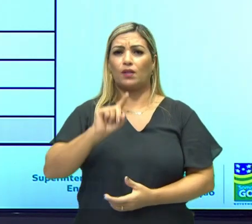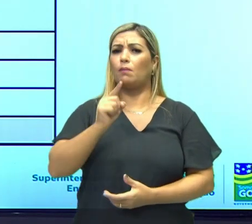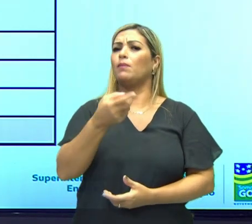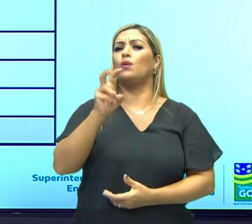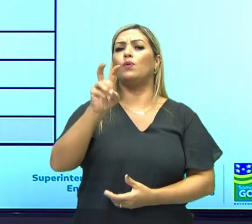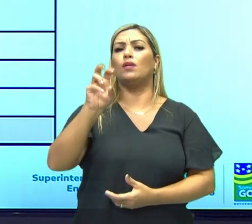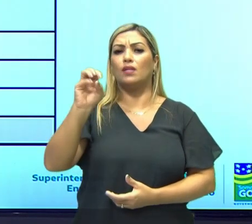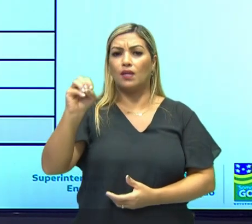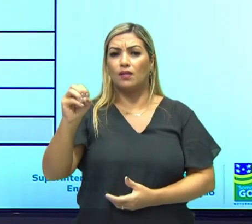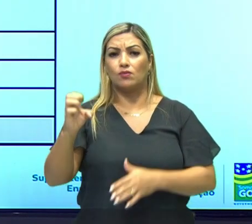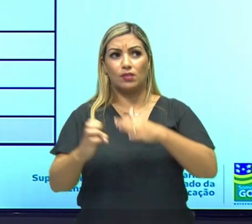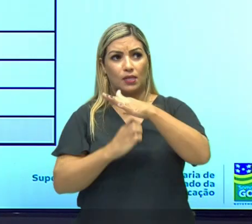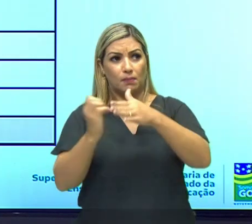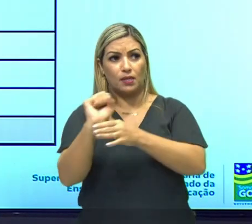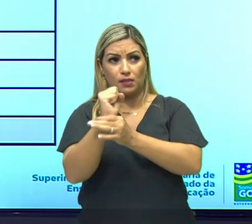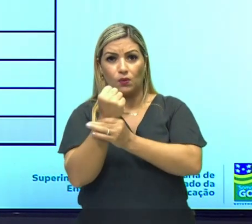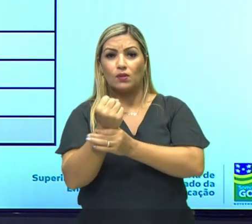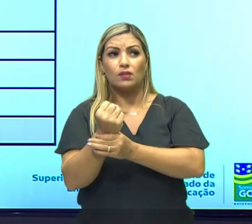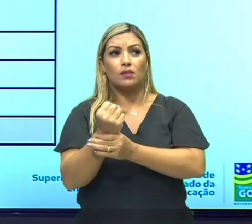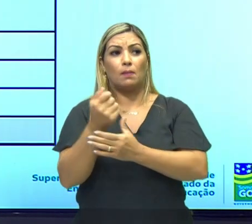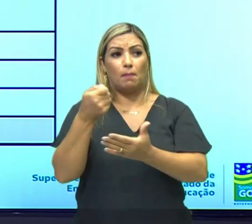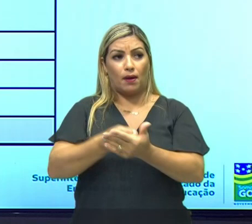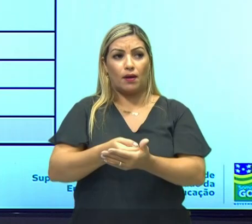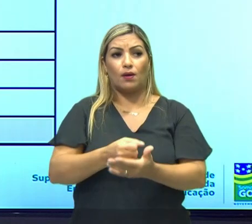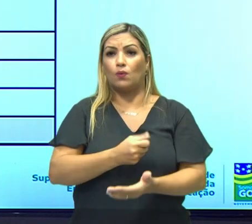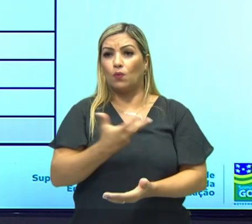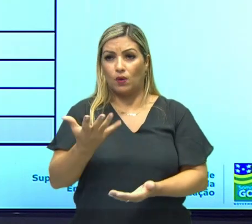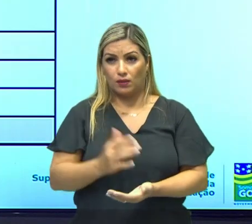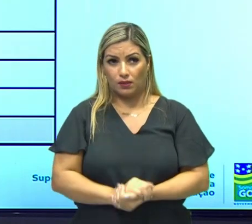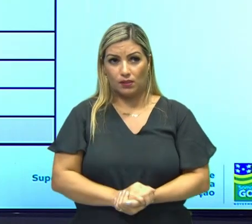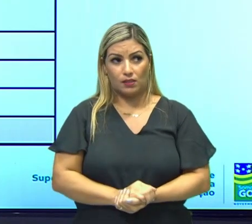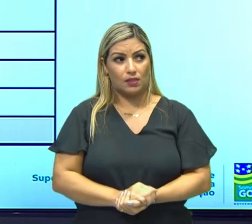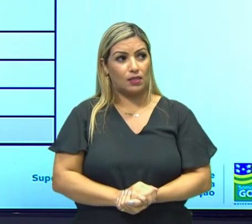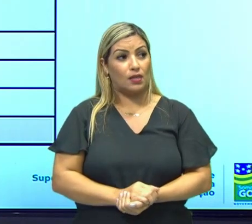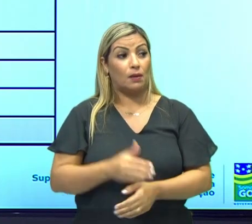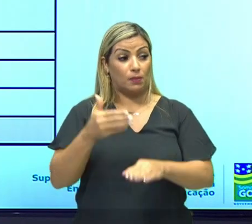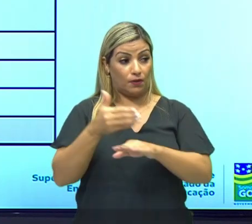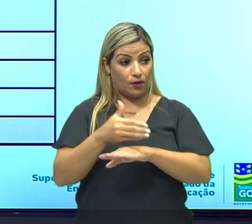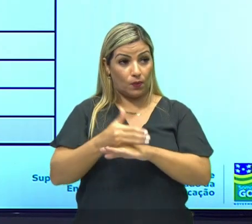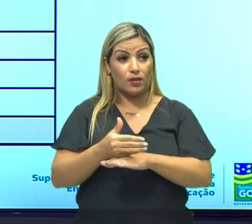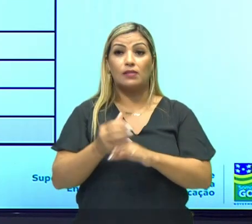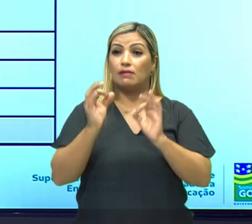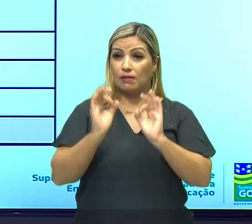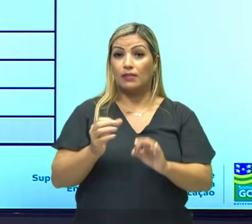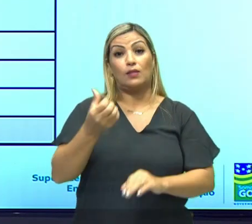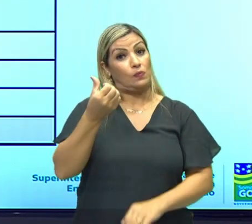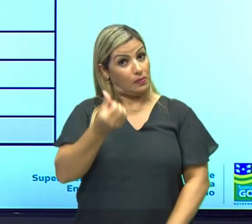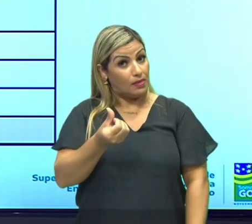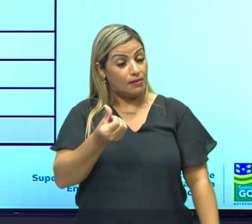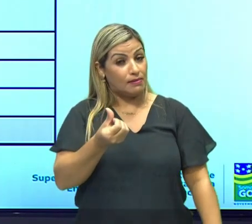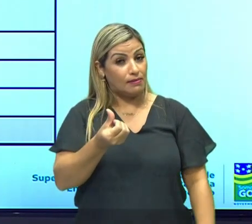quantas seguradoras pagaram 1.500? Que é a frequência absoluta, 6, né? Por isso que eu coloco 6.